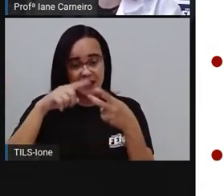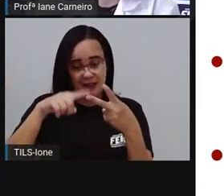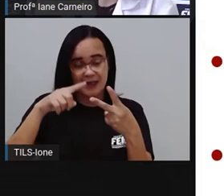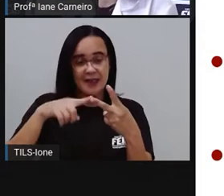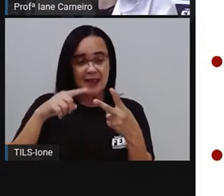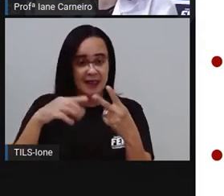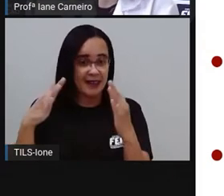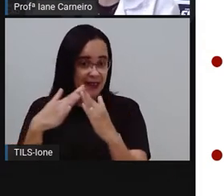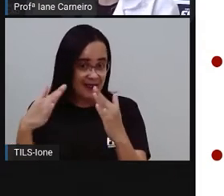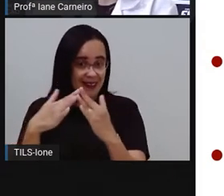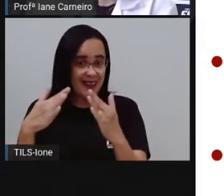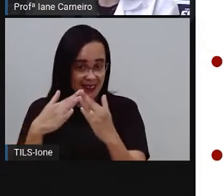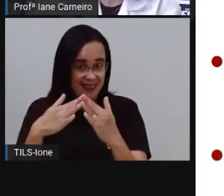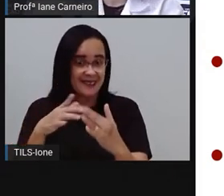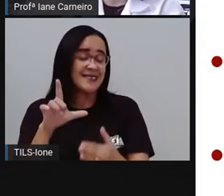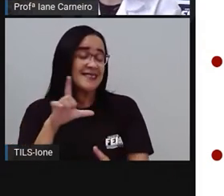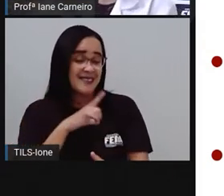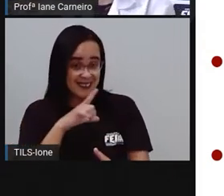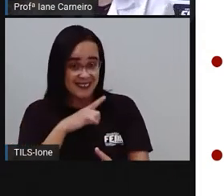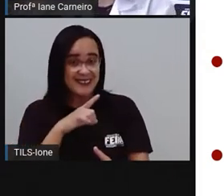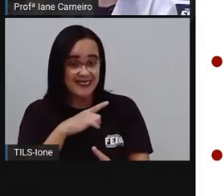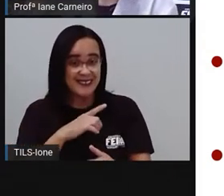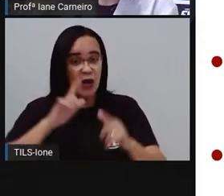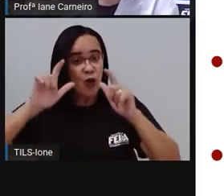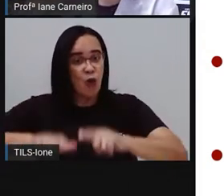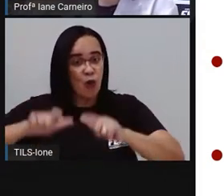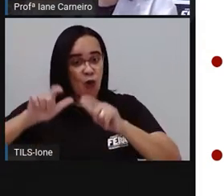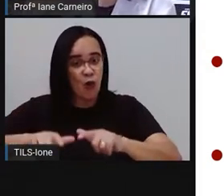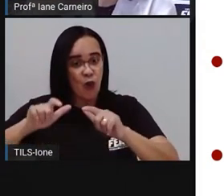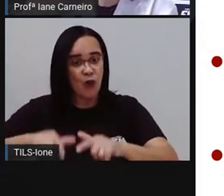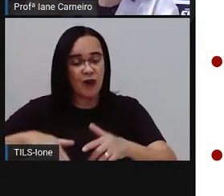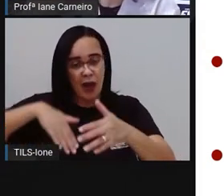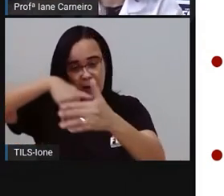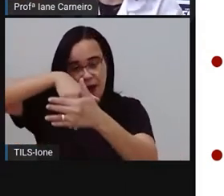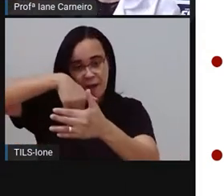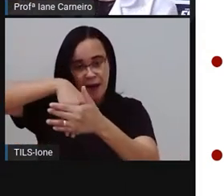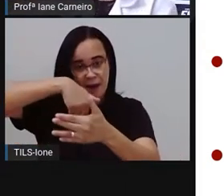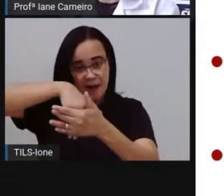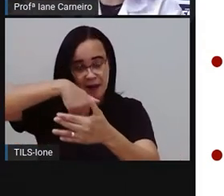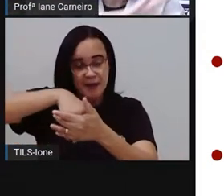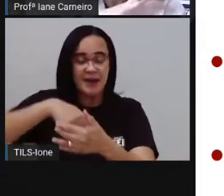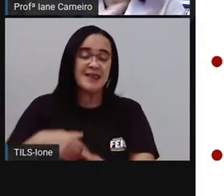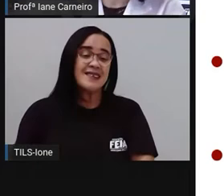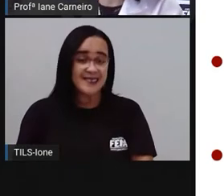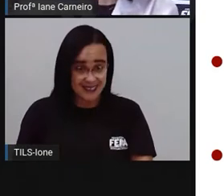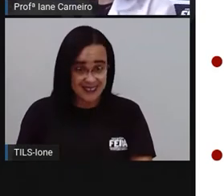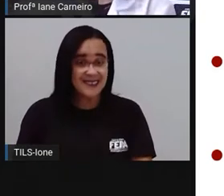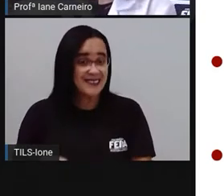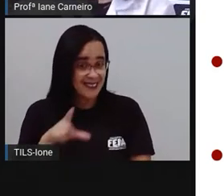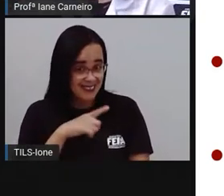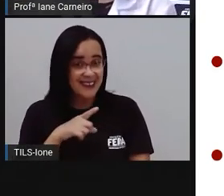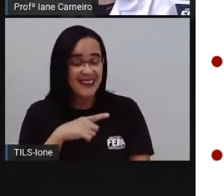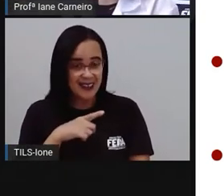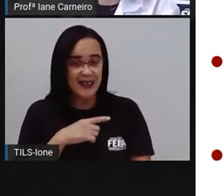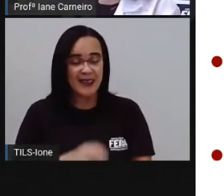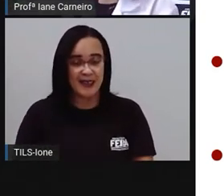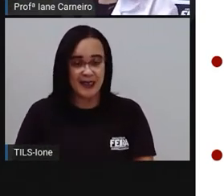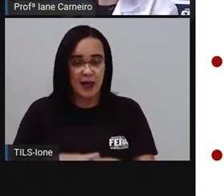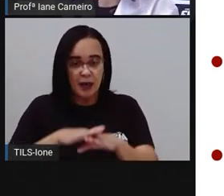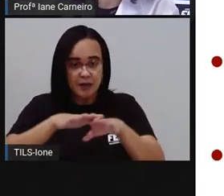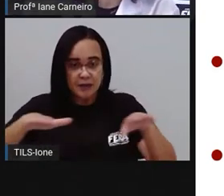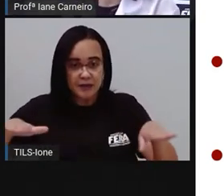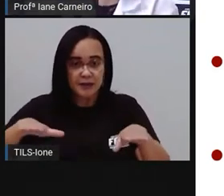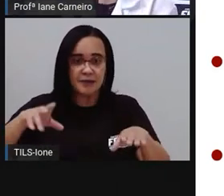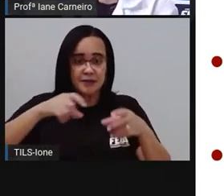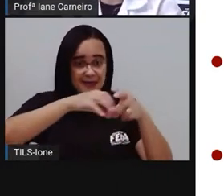falei para vocês, a própria também tinha um espaço, um campinho, tipo esse daí da rua de Marcelo, né? Tem a parte de asfalto e tinha uma partezinha